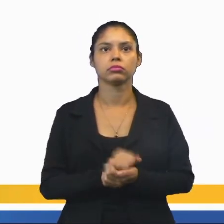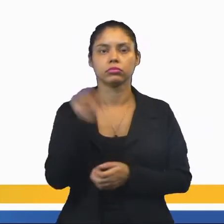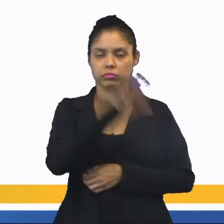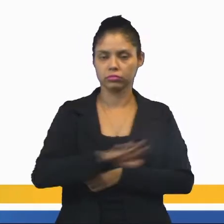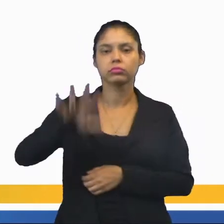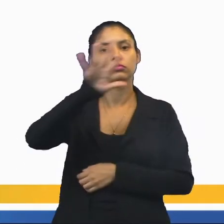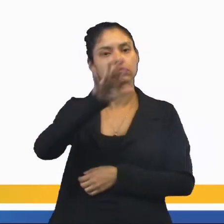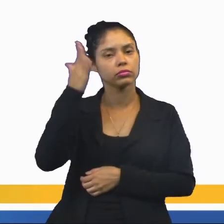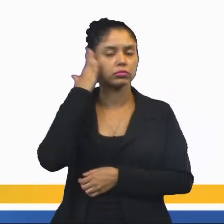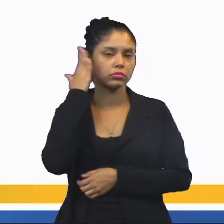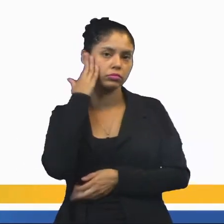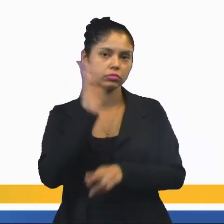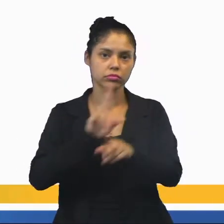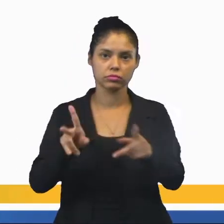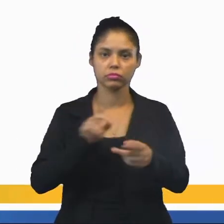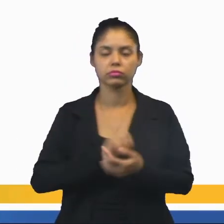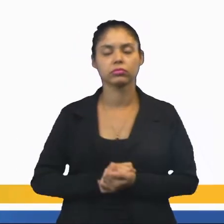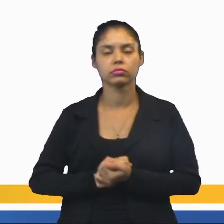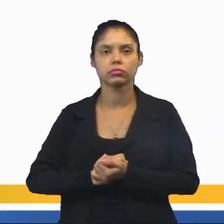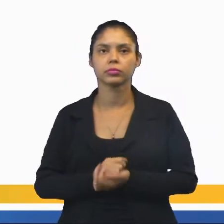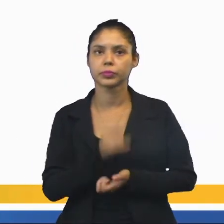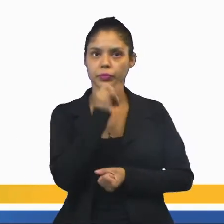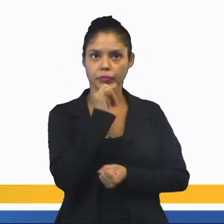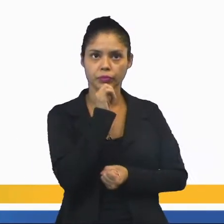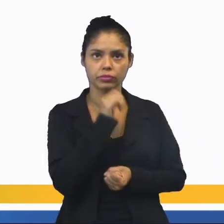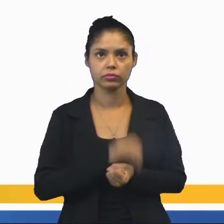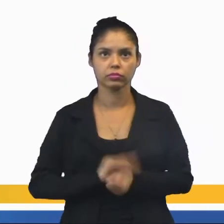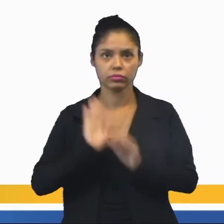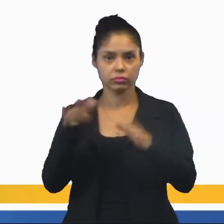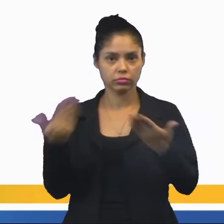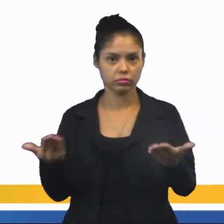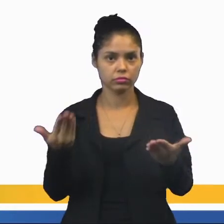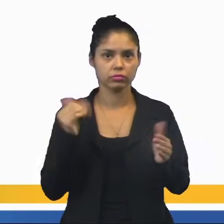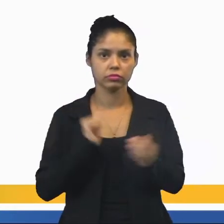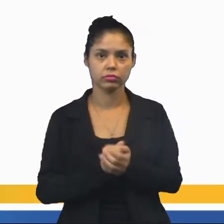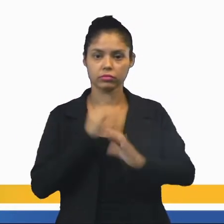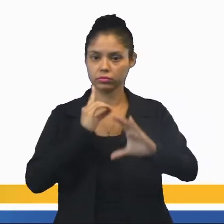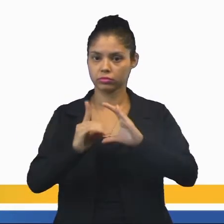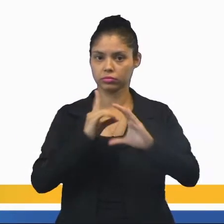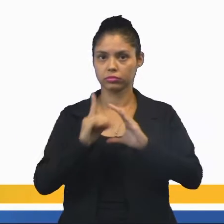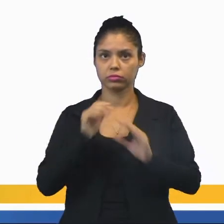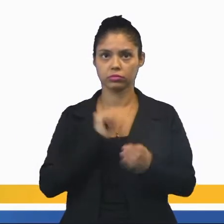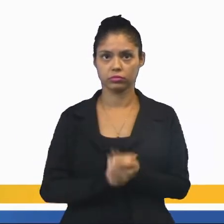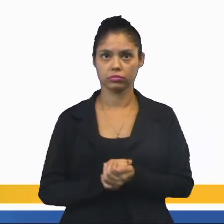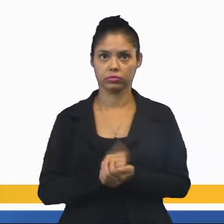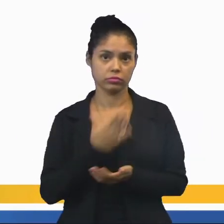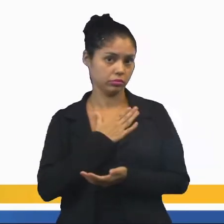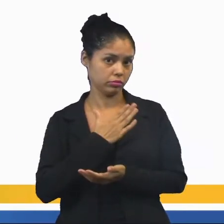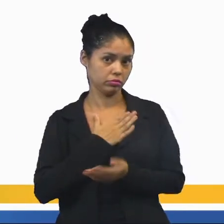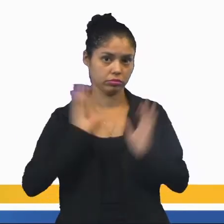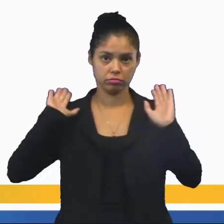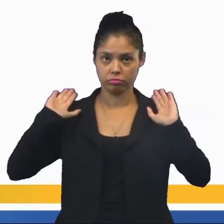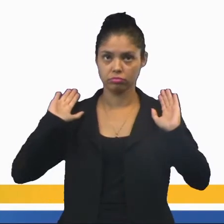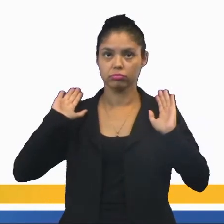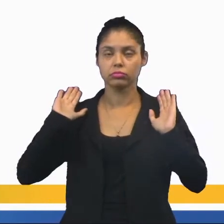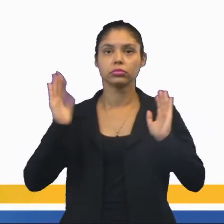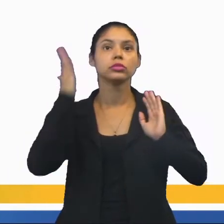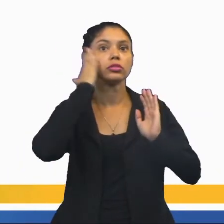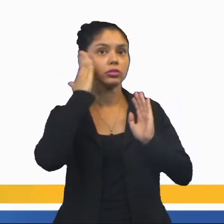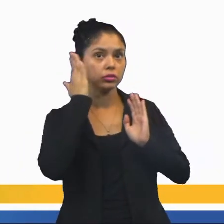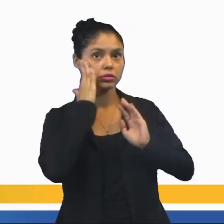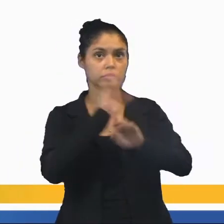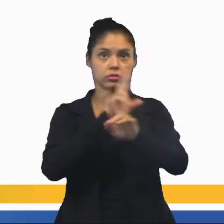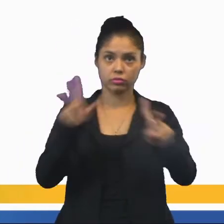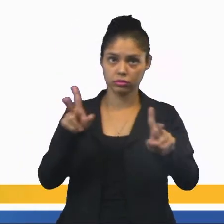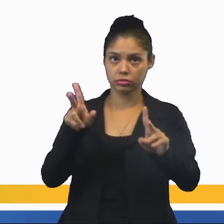compreender essas diferenças, não é? Por exemplo, qual é a postura diante do culto de uma religião que não é a minha? Compreender os